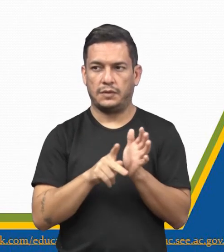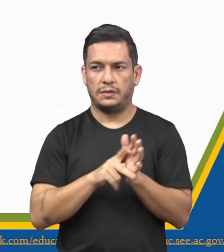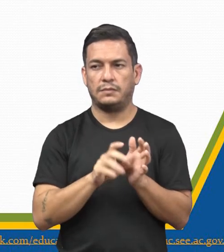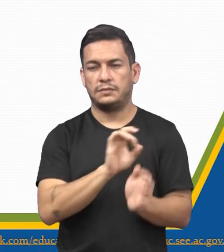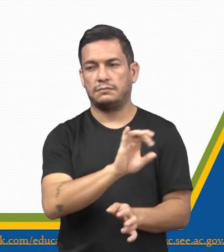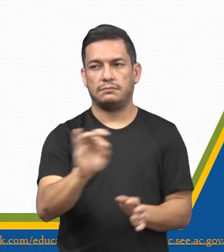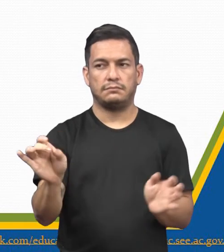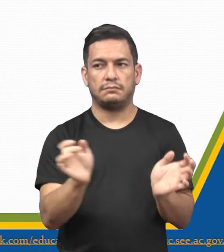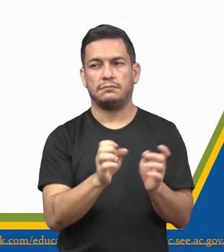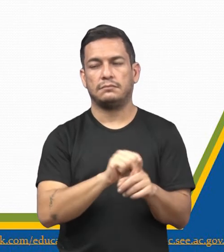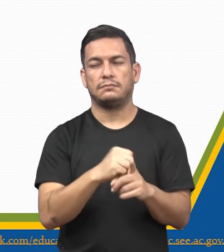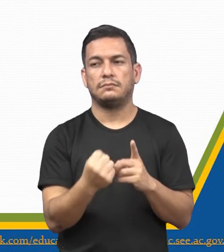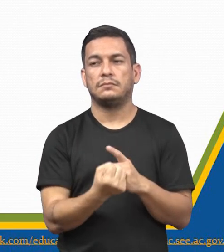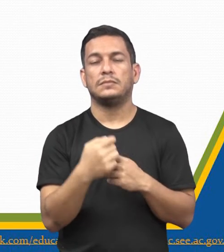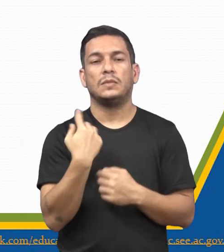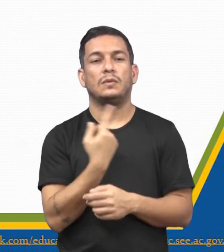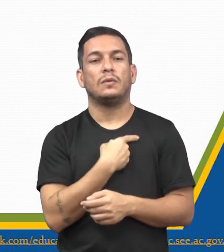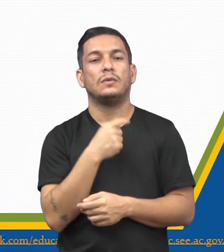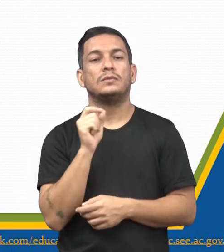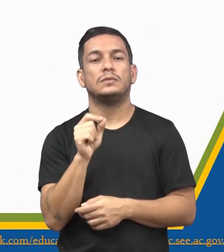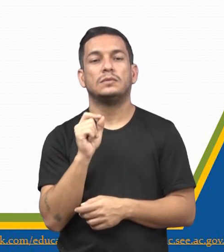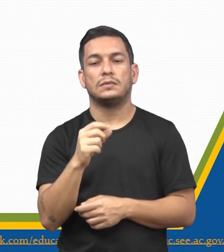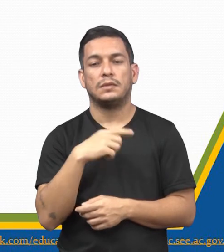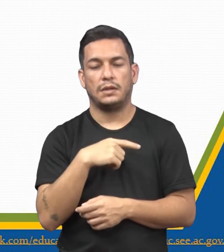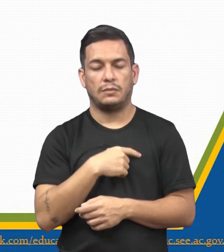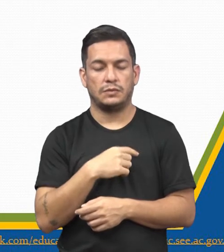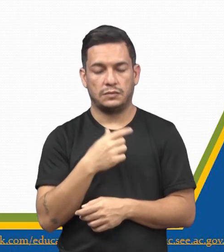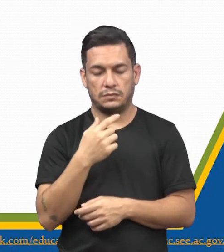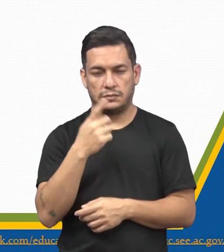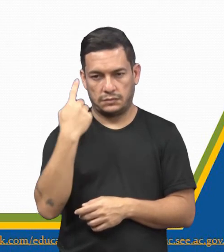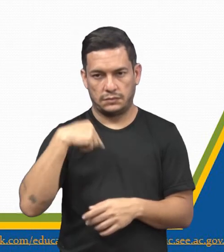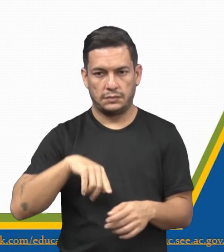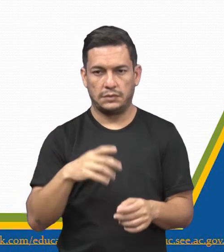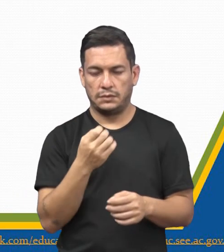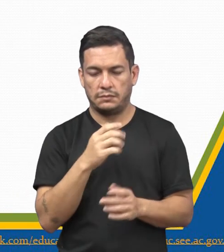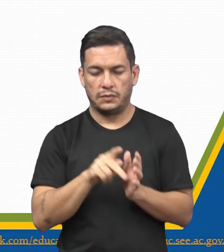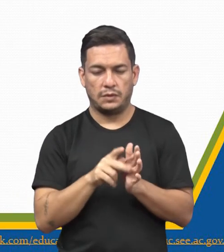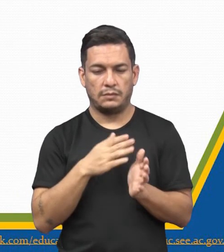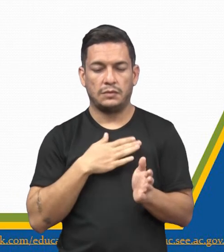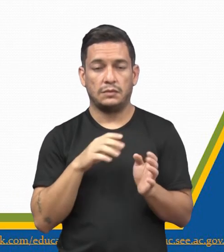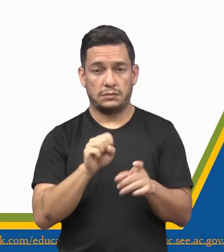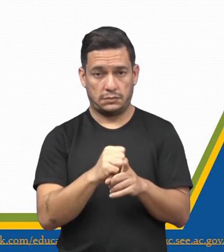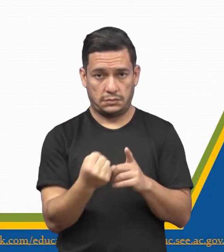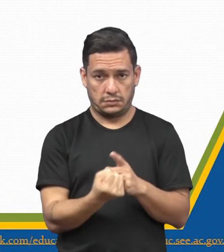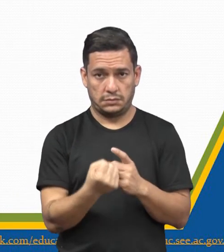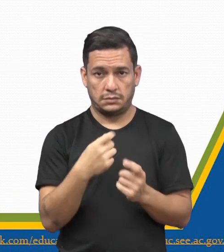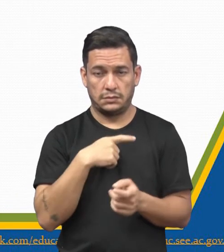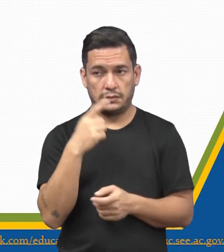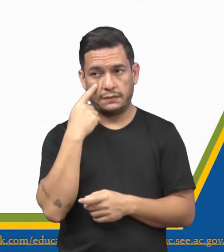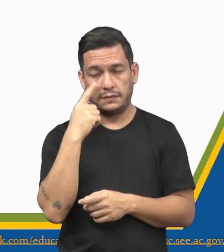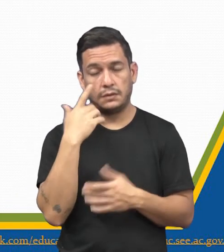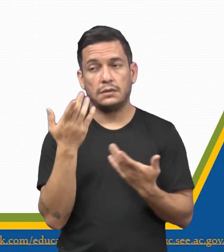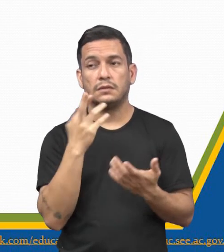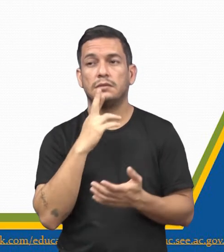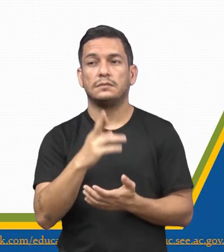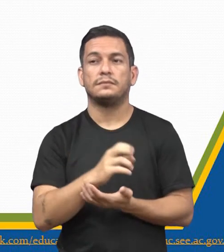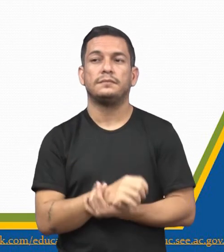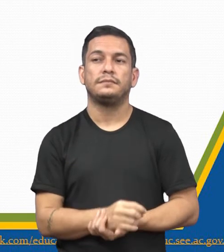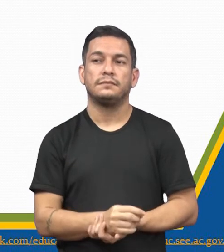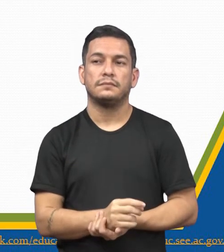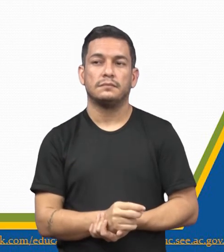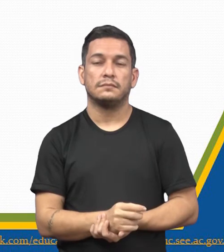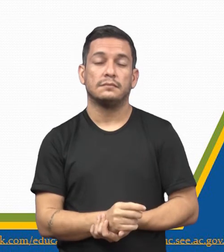sociedade. Nós reproduzimos um estilo próprio nosso, a nossa sociedade? Vamos ver qual é a resposta?